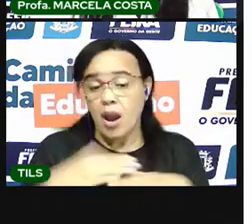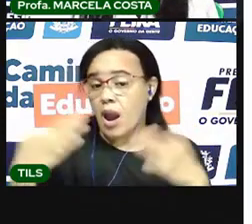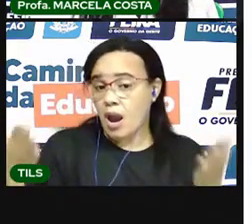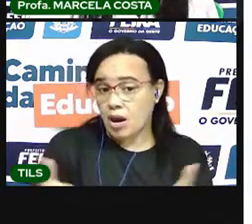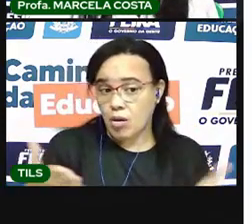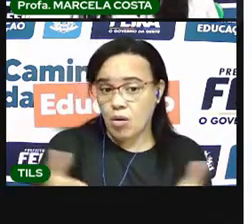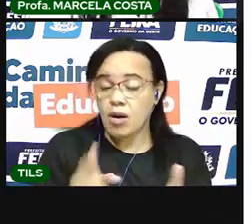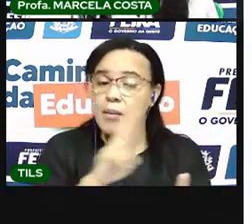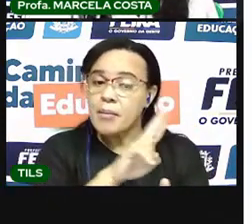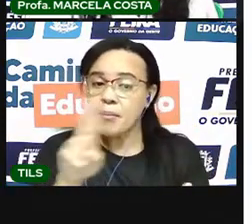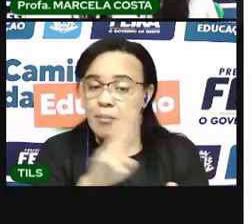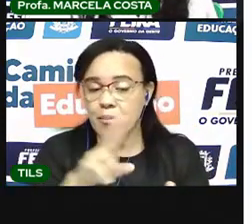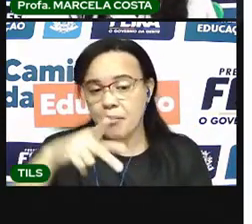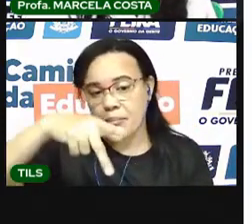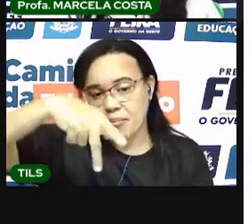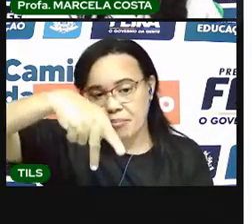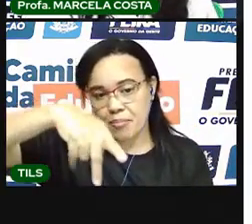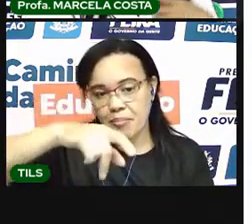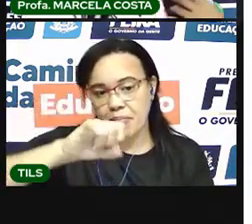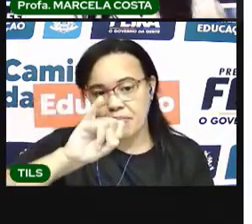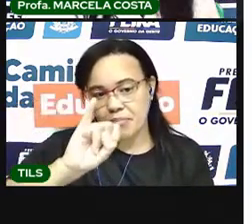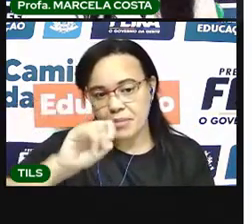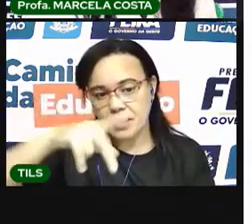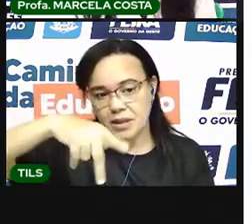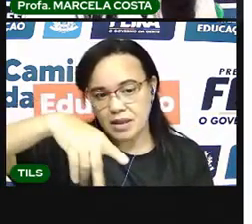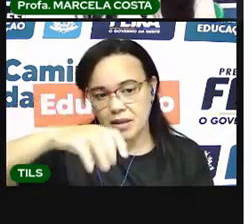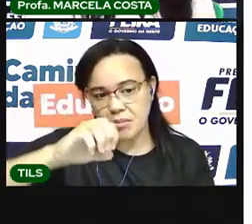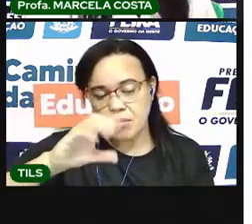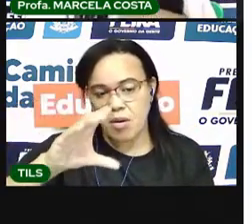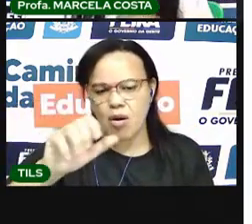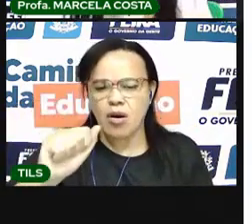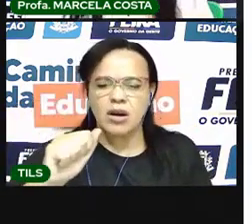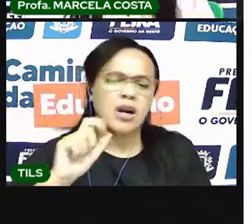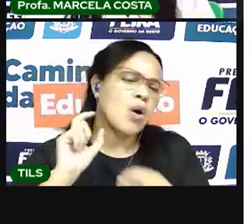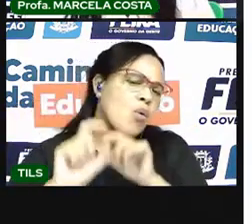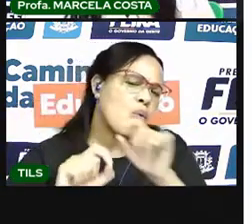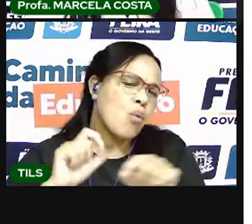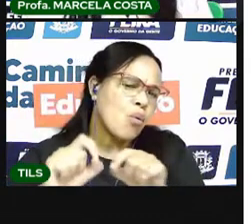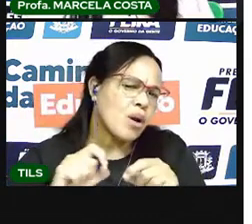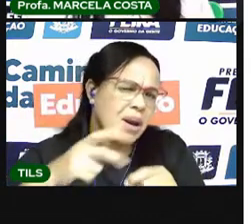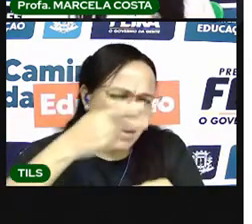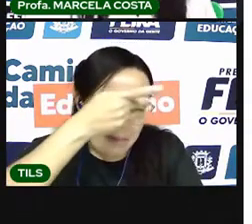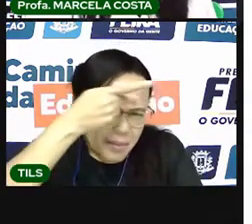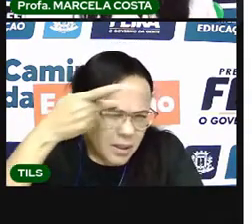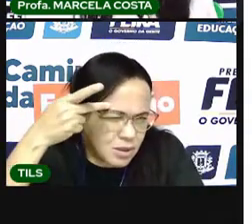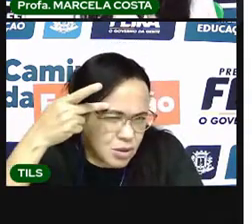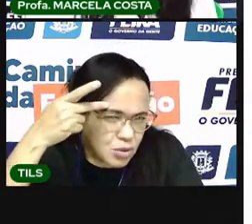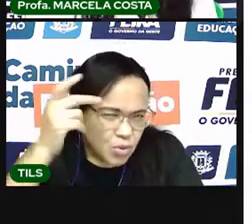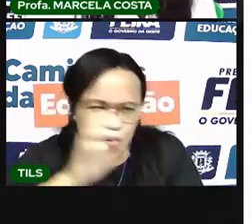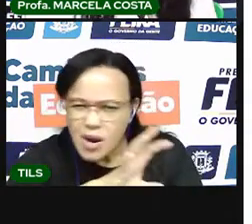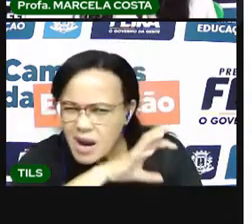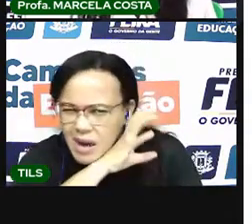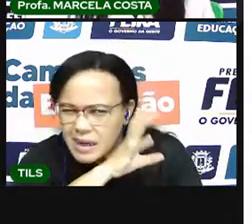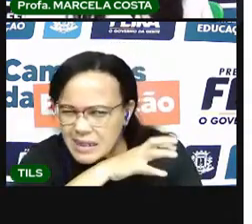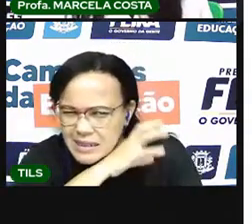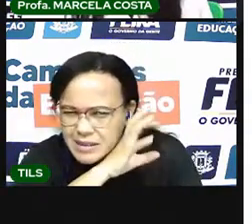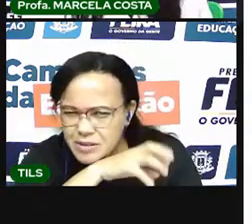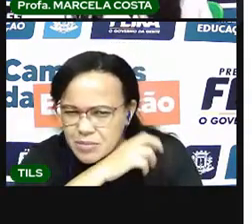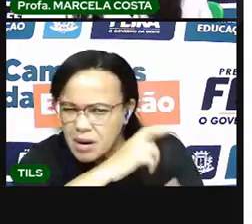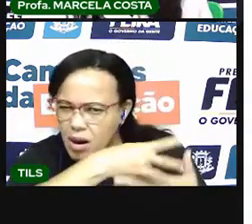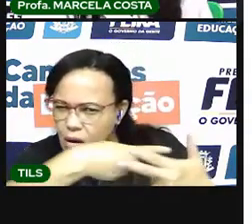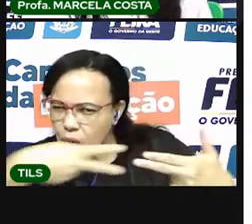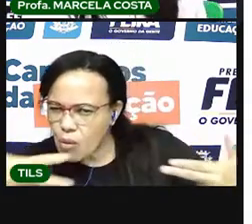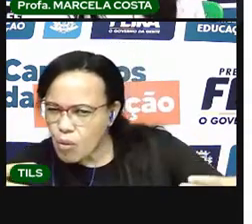Pipoca. Pipoca. É o nome de um animal? É o nome de uma pessoa? De um alimento? Ou de uma